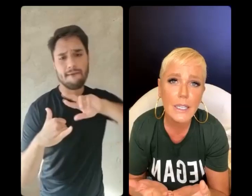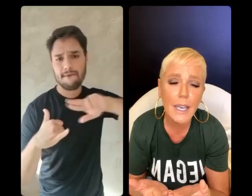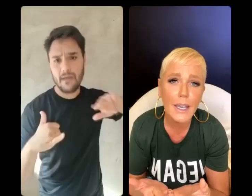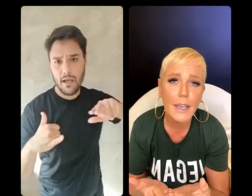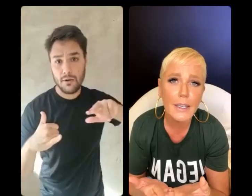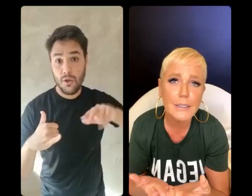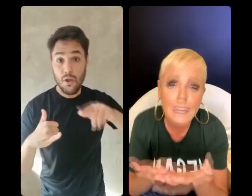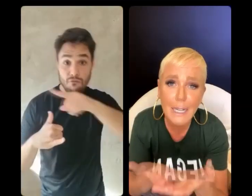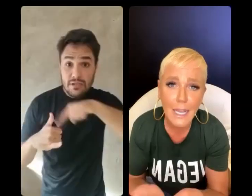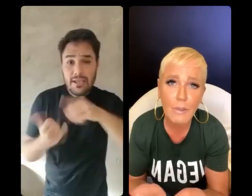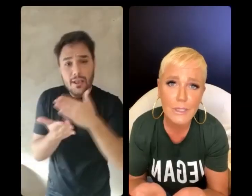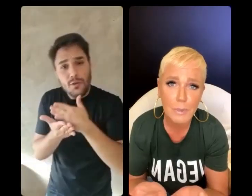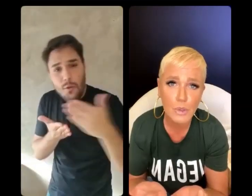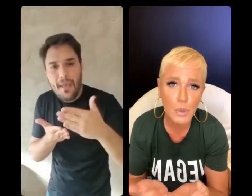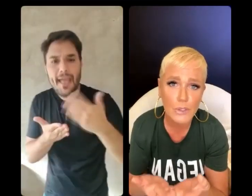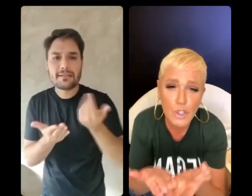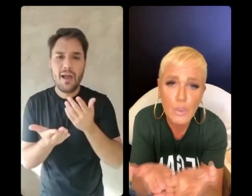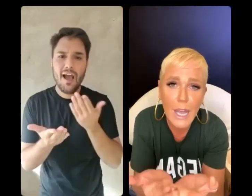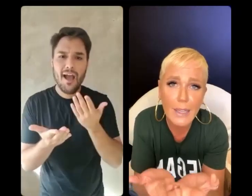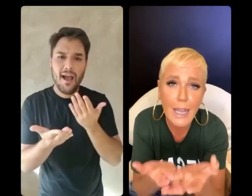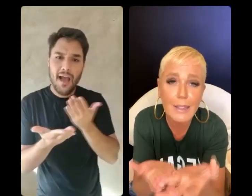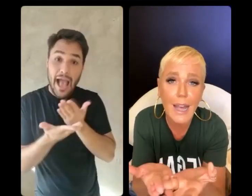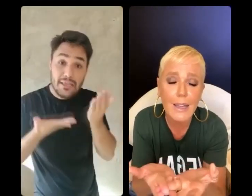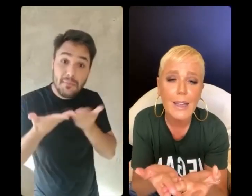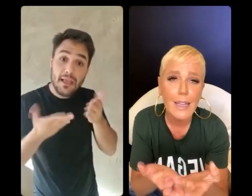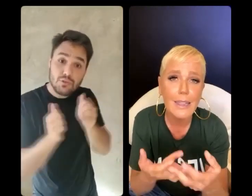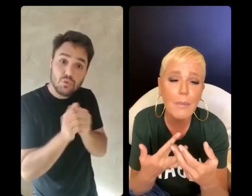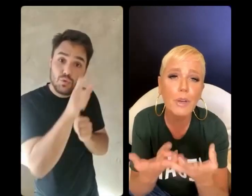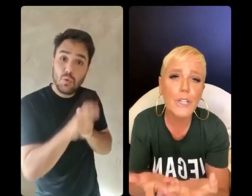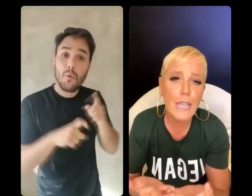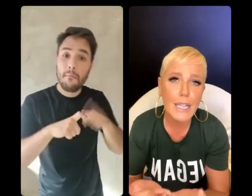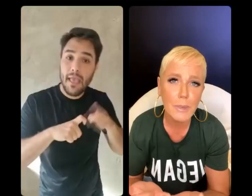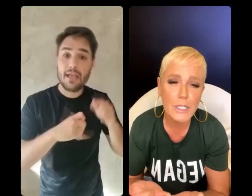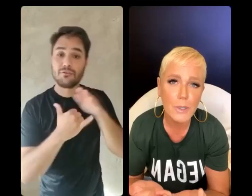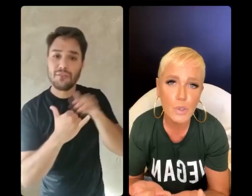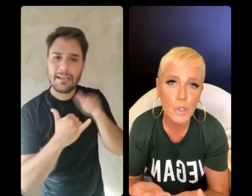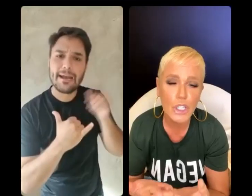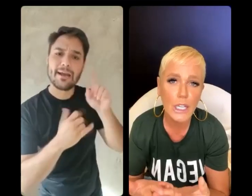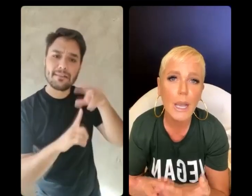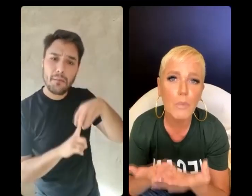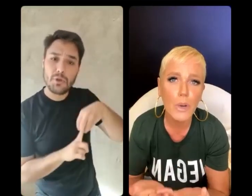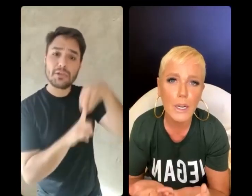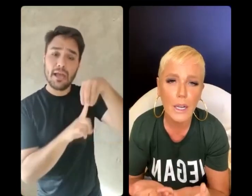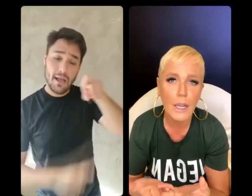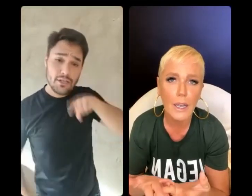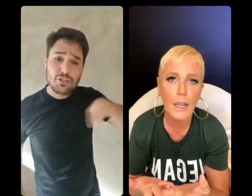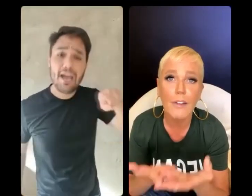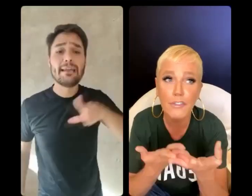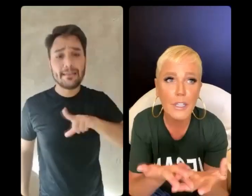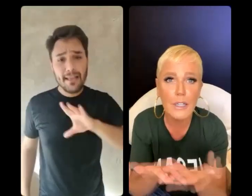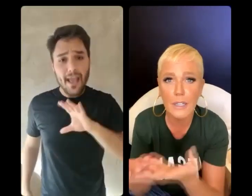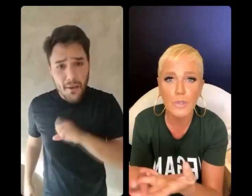tratar com essas pessoas, se cuidar, dar prioridade para essas pessoas que têm amor à